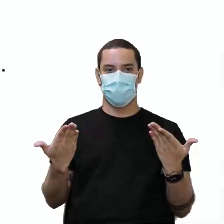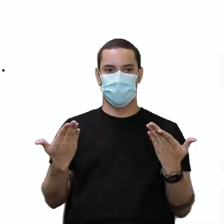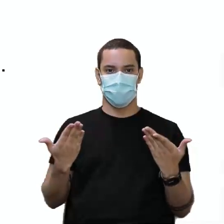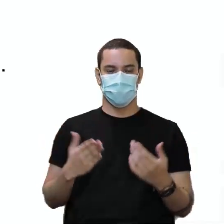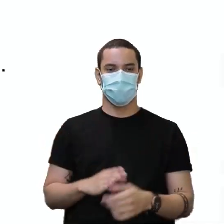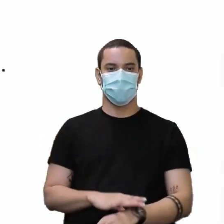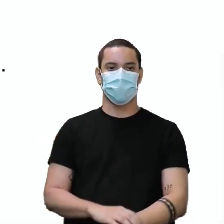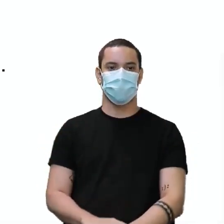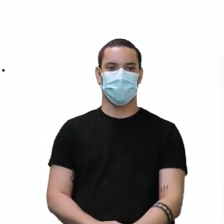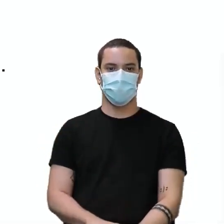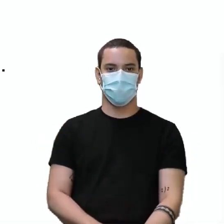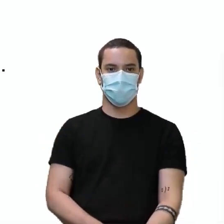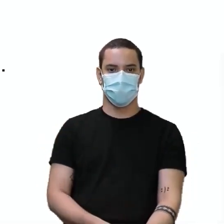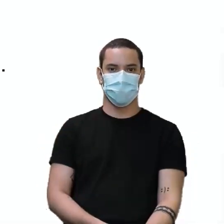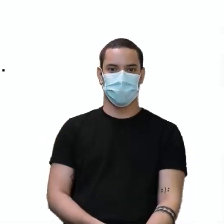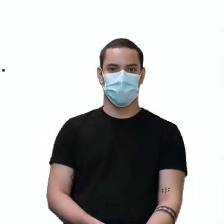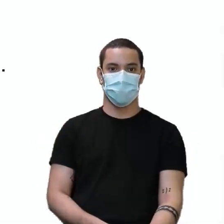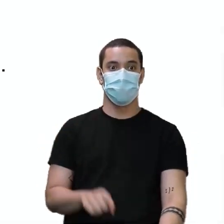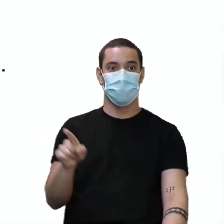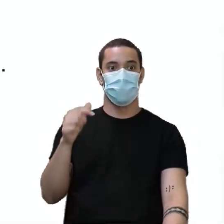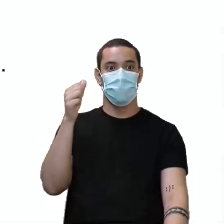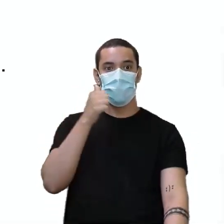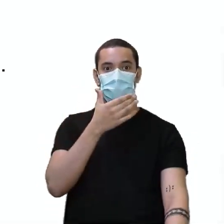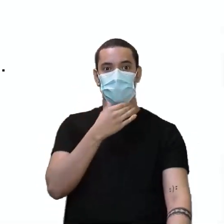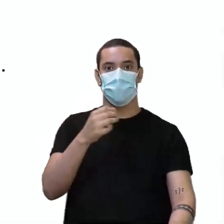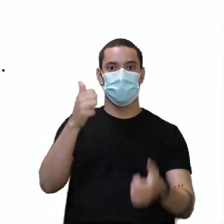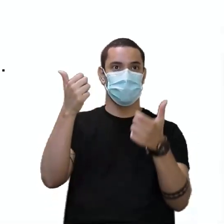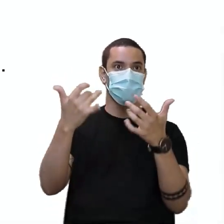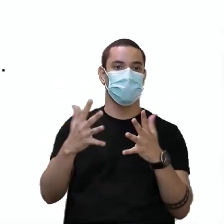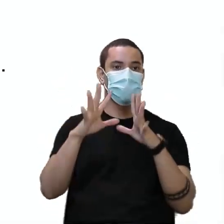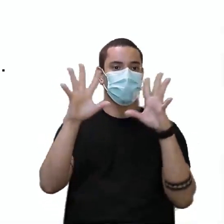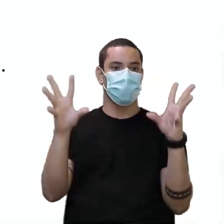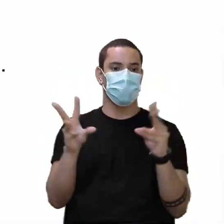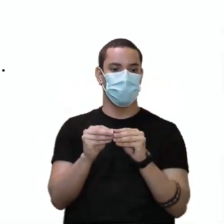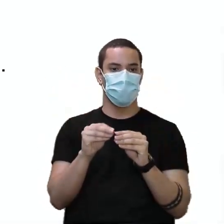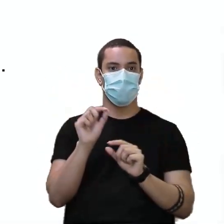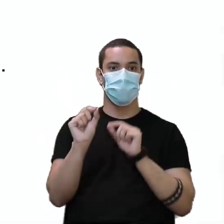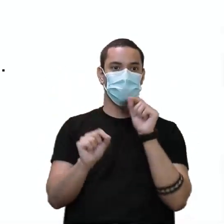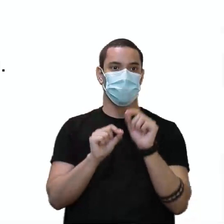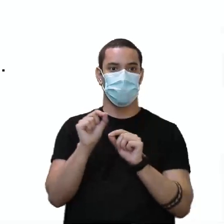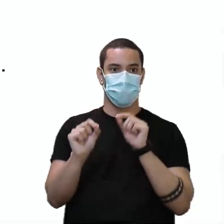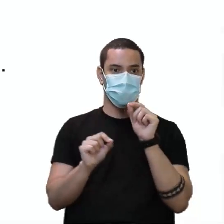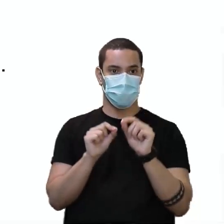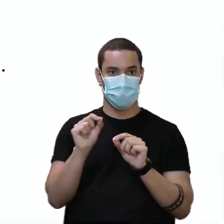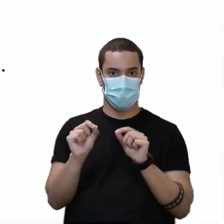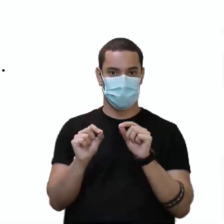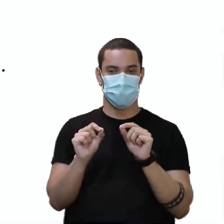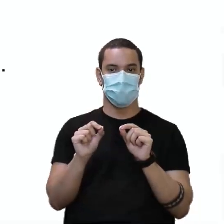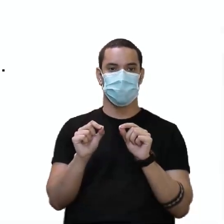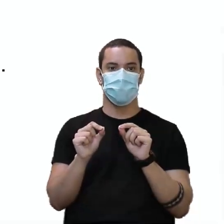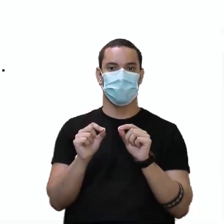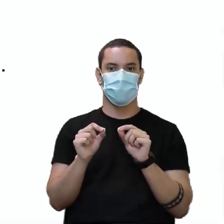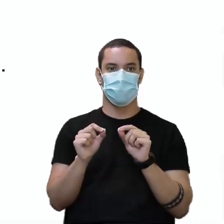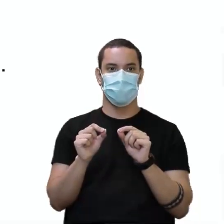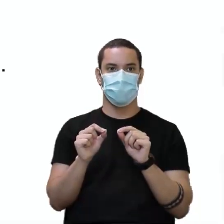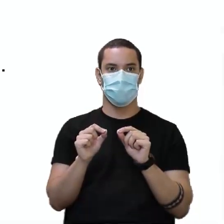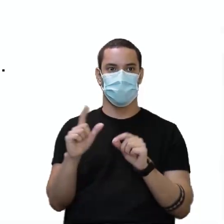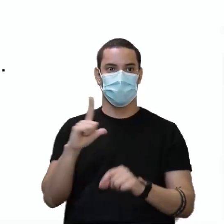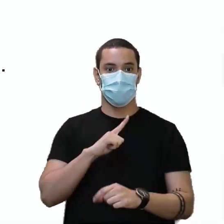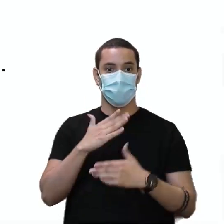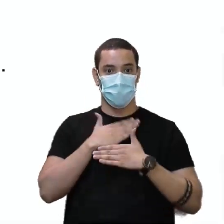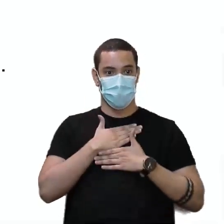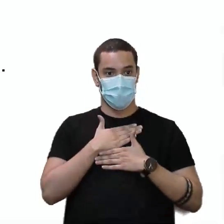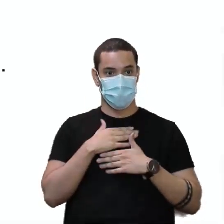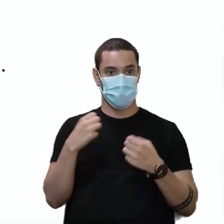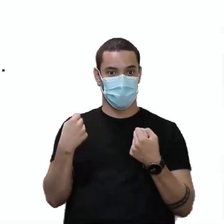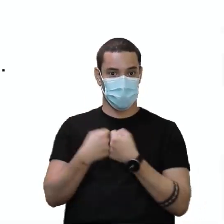certo? E aí, com base no depoimento do menino, pode-se concluir que ele... Aí temos aí, ah, gostava